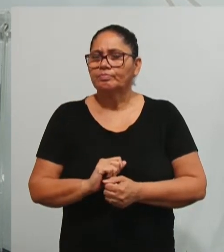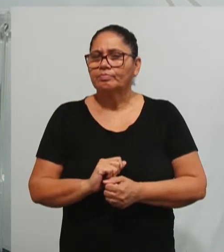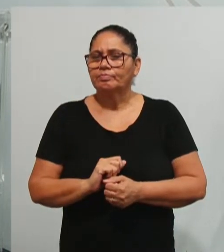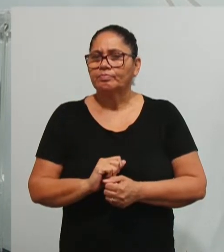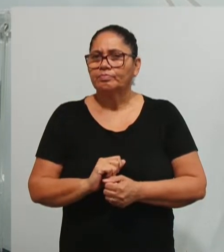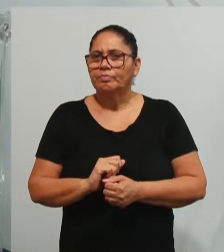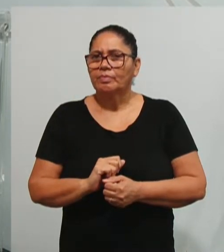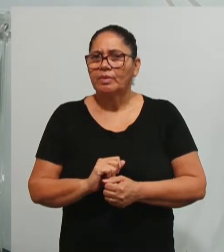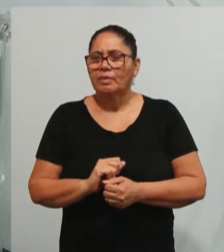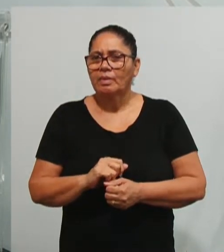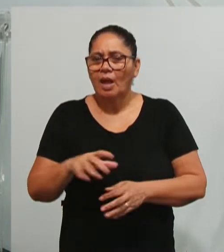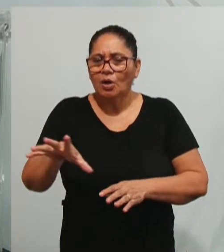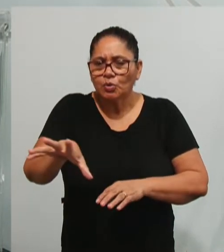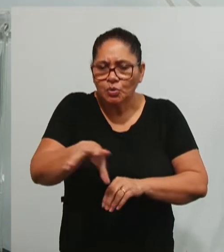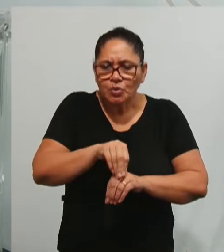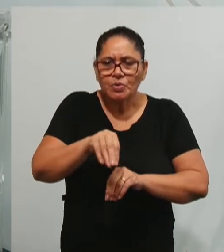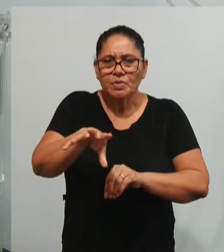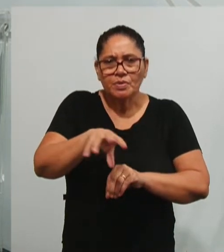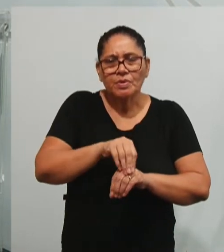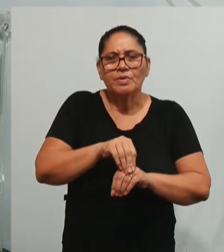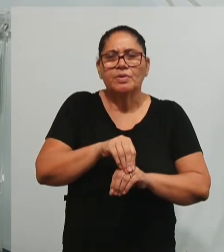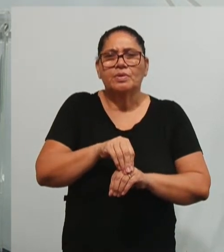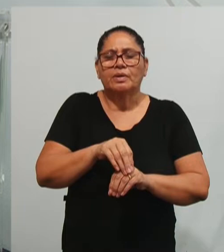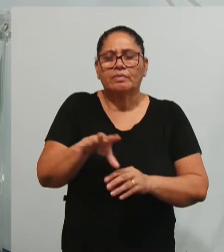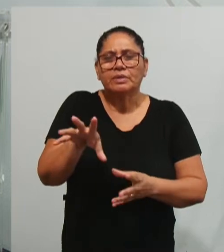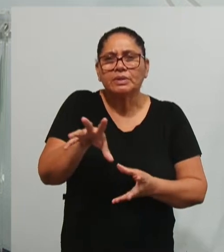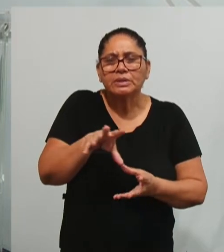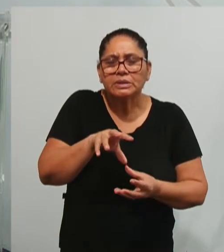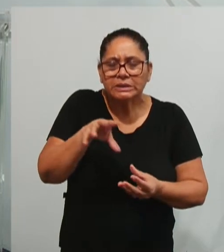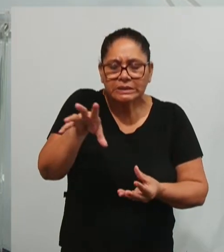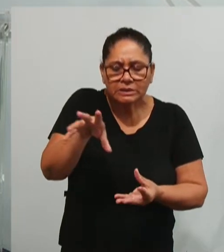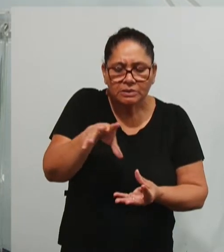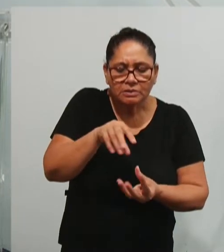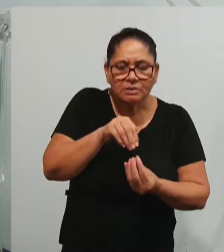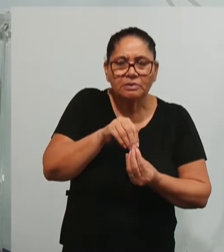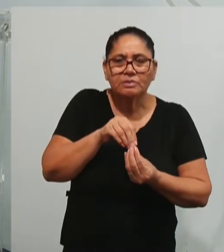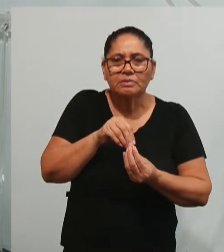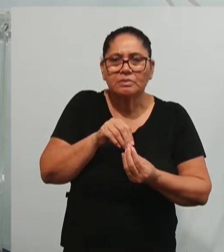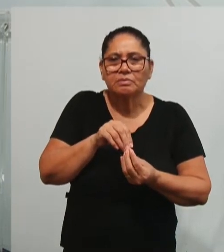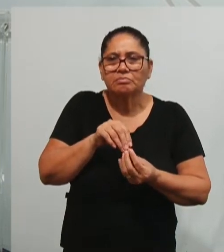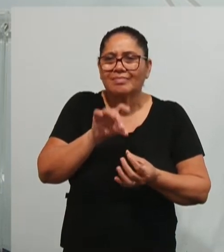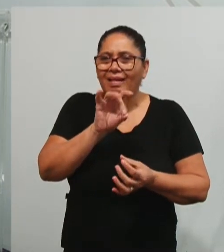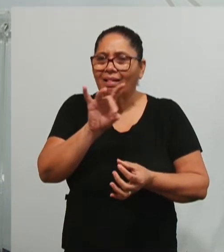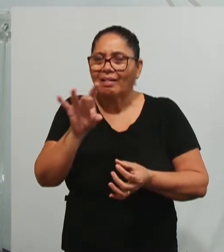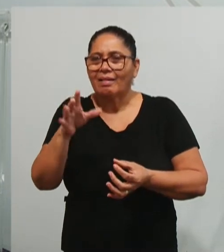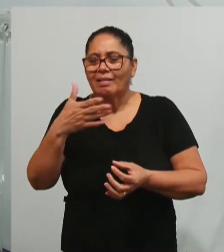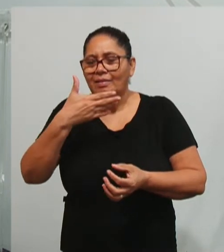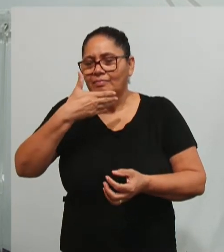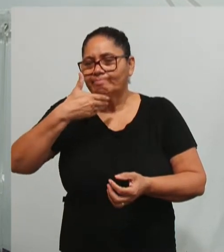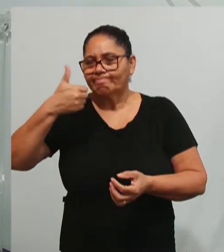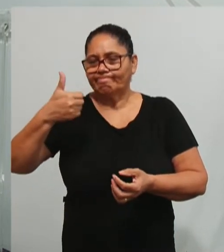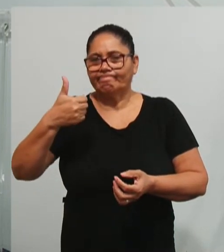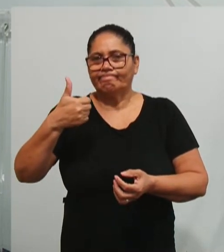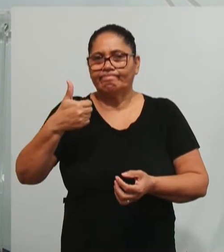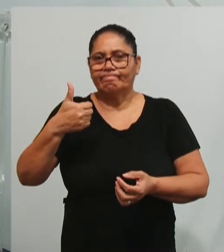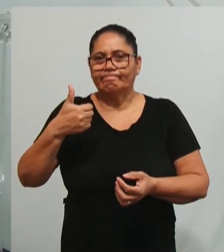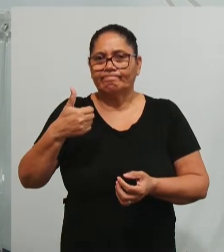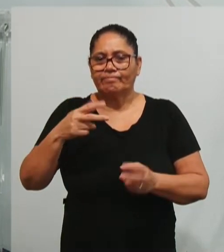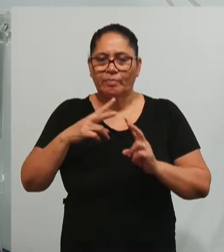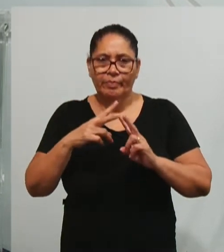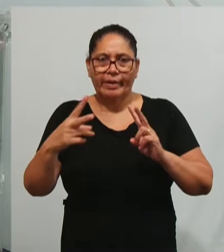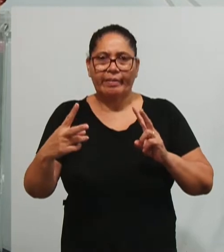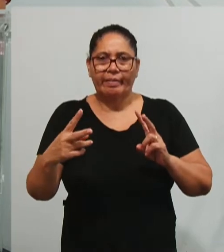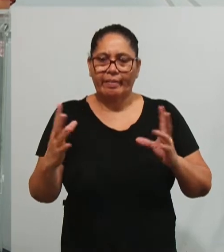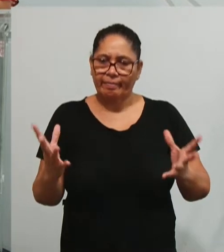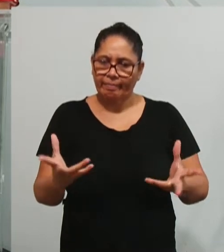subtrair ali o melhor, que tem de melhor, tirar o que tem de melhor para que a gente possa ofertar uma EAD de qualidade.